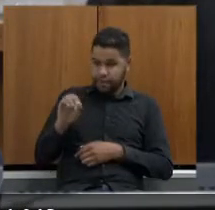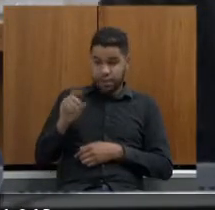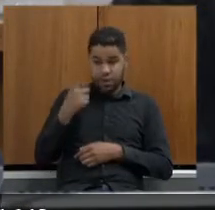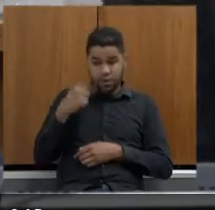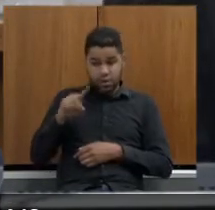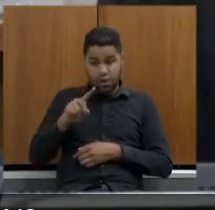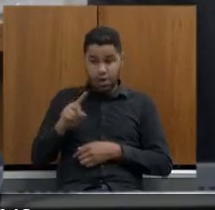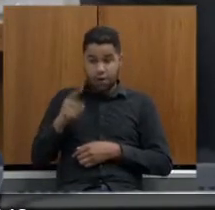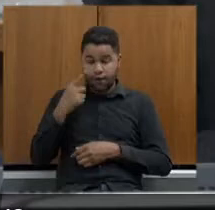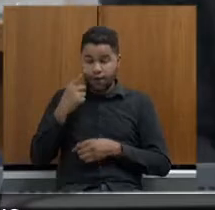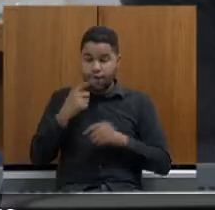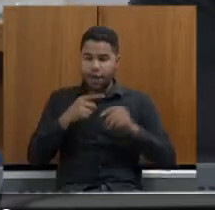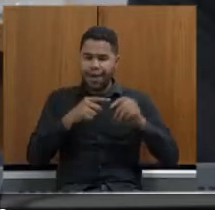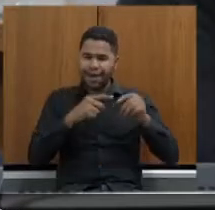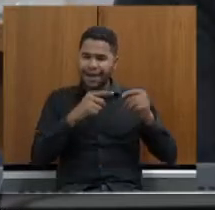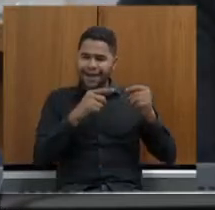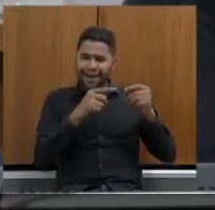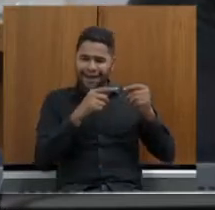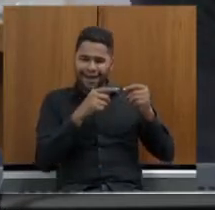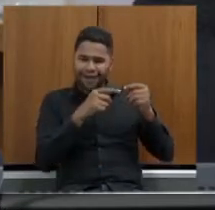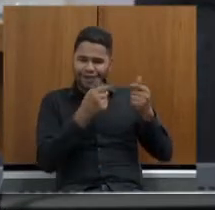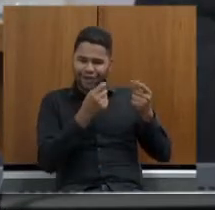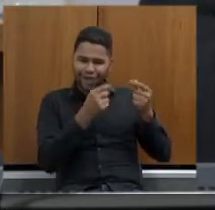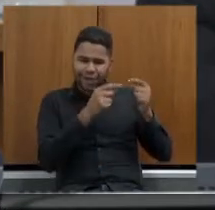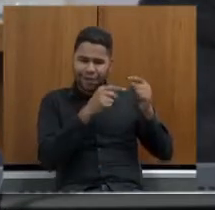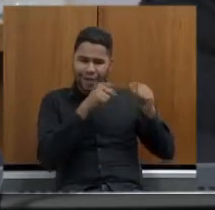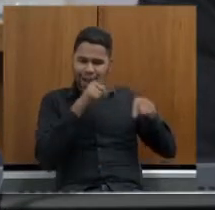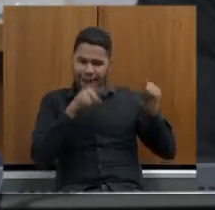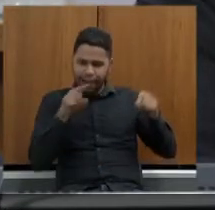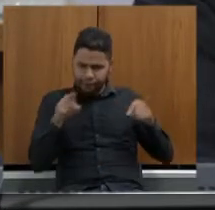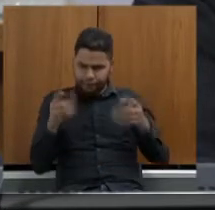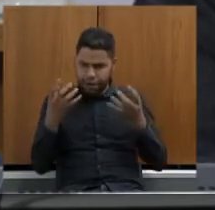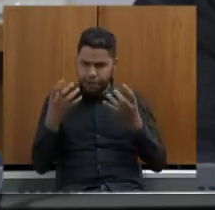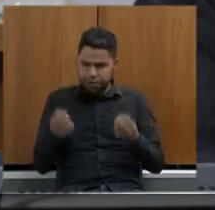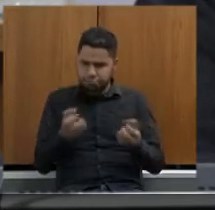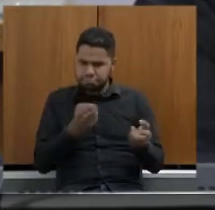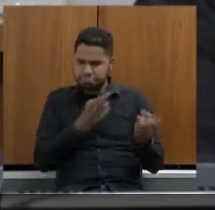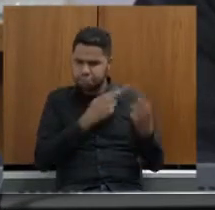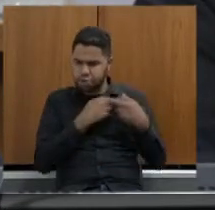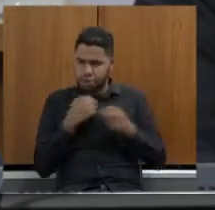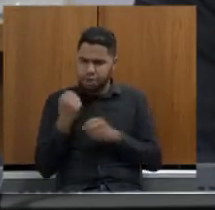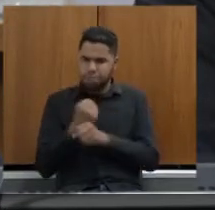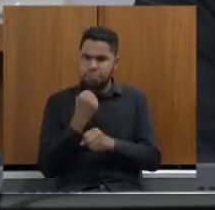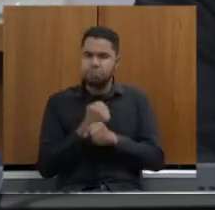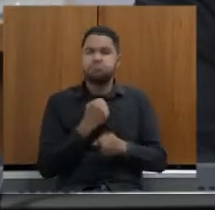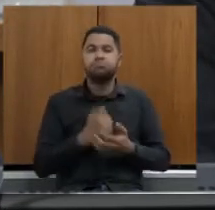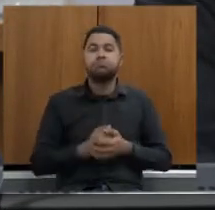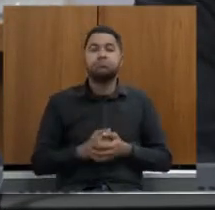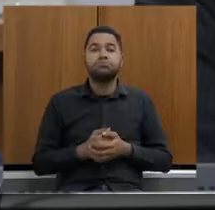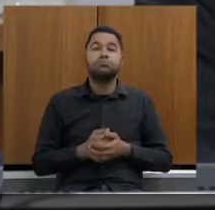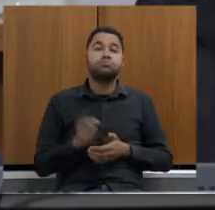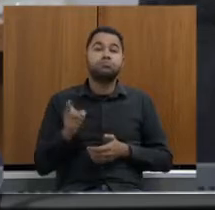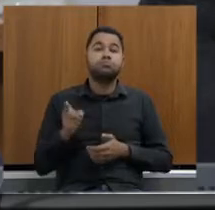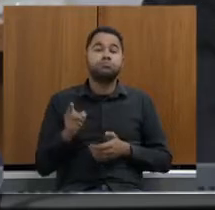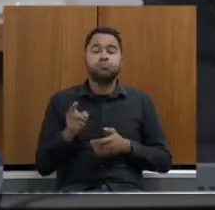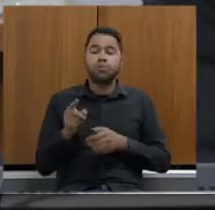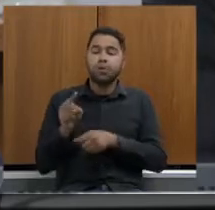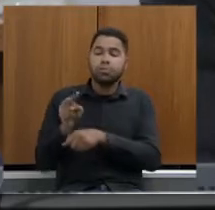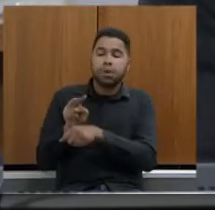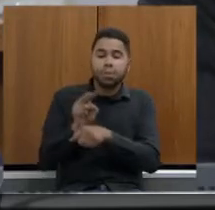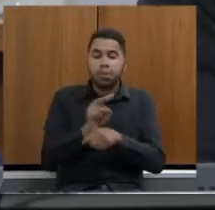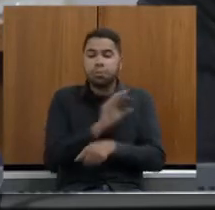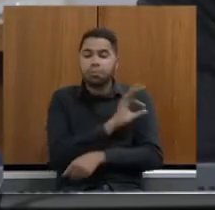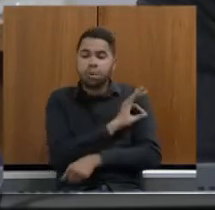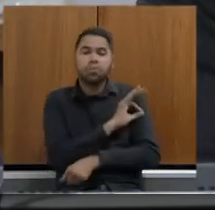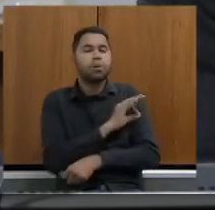reajustes previstos em contrato por causa da inflação você assume e a sinalização que eles nos passaram é